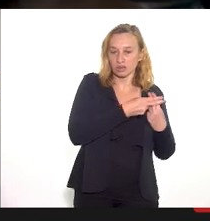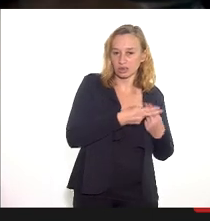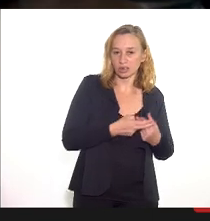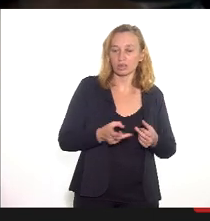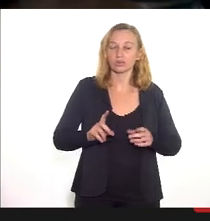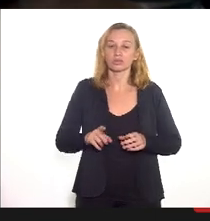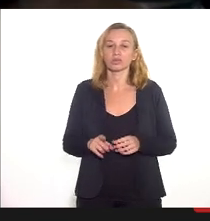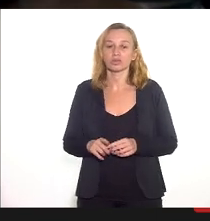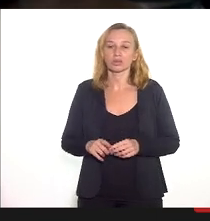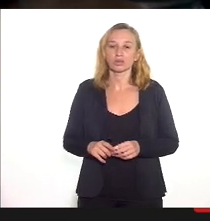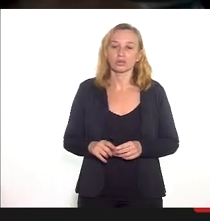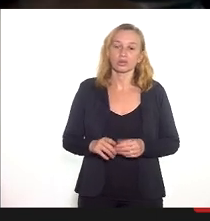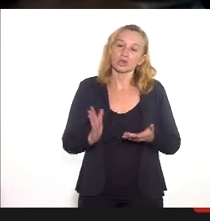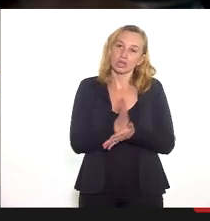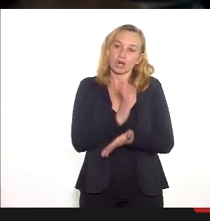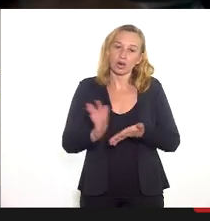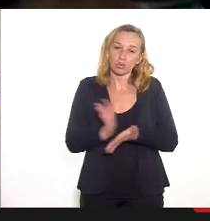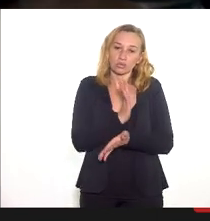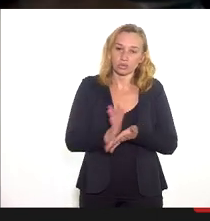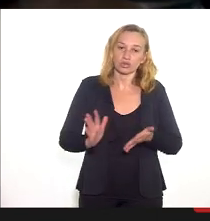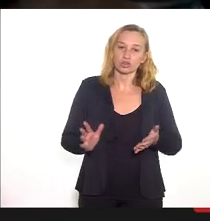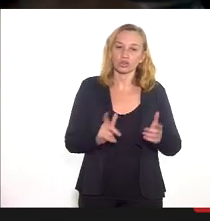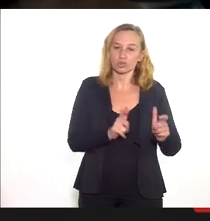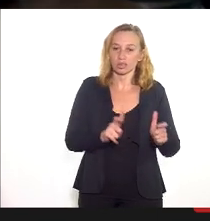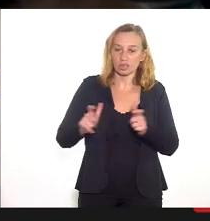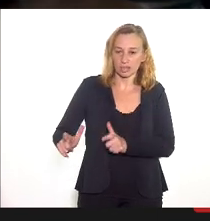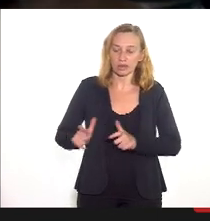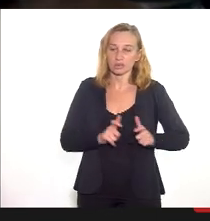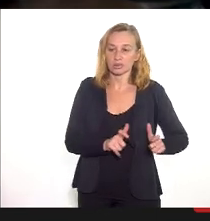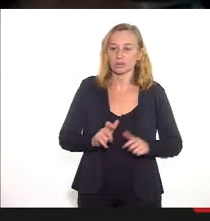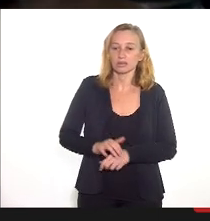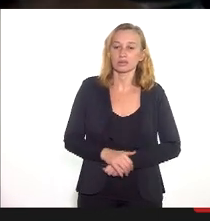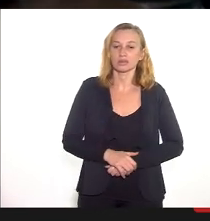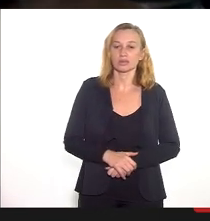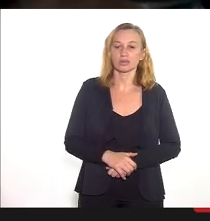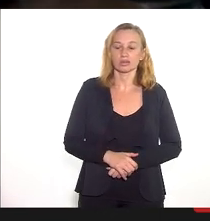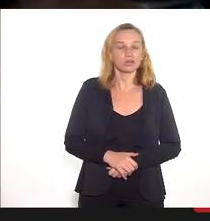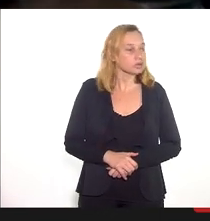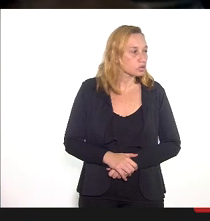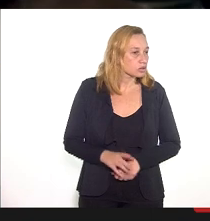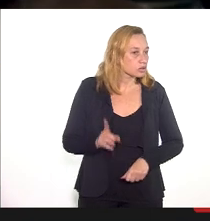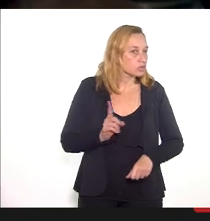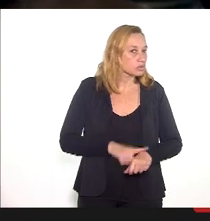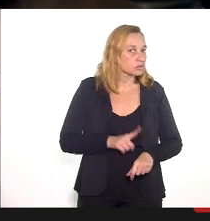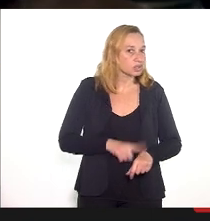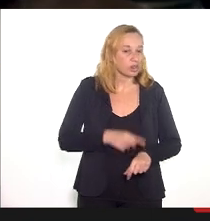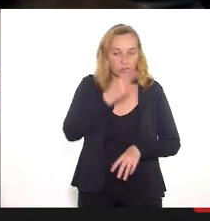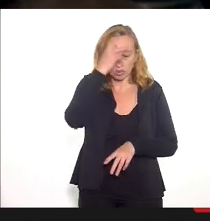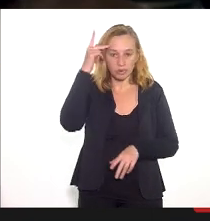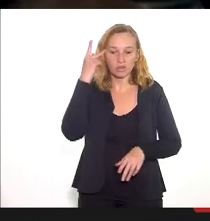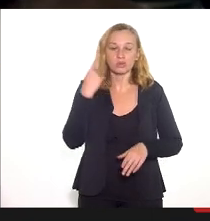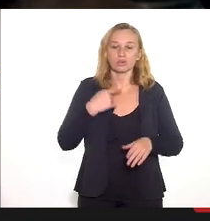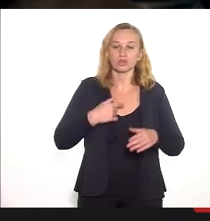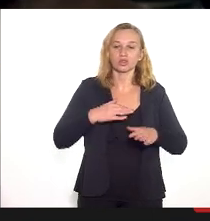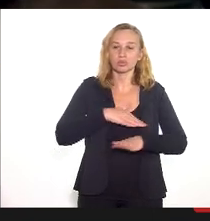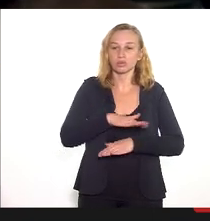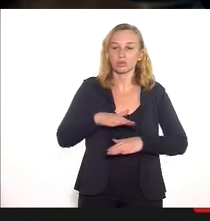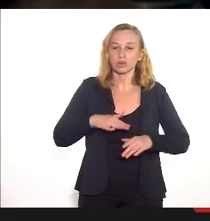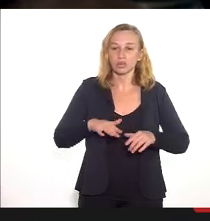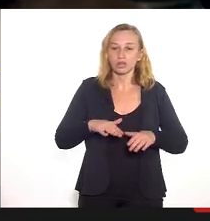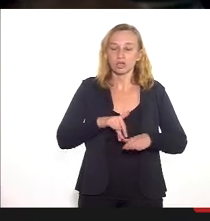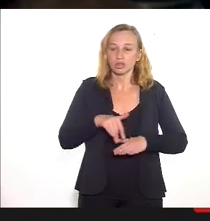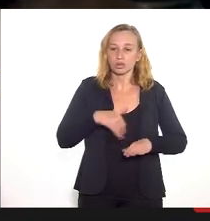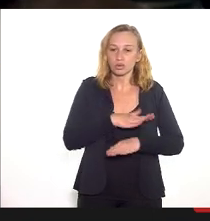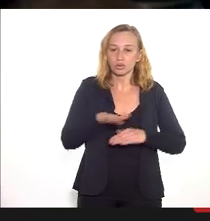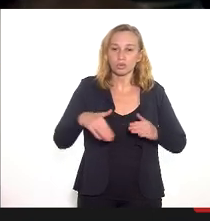residência ofertados em algumas de suas unidades A provisão de pessoal para funcionamento de todas as unidades